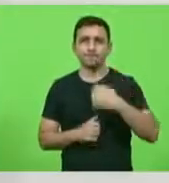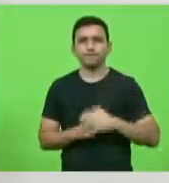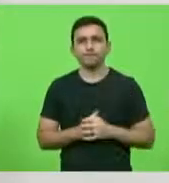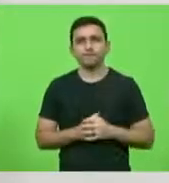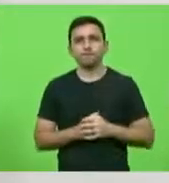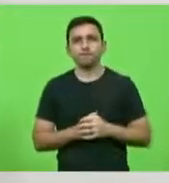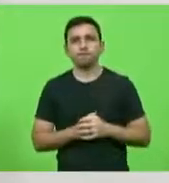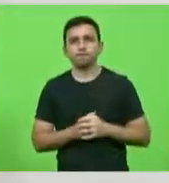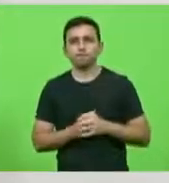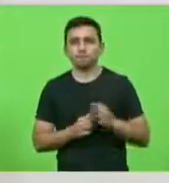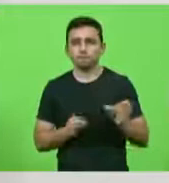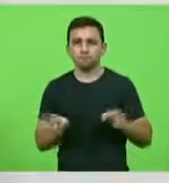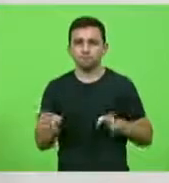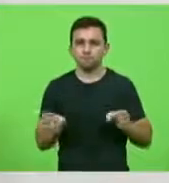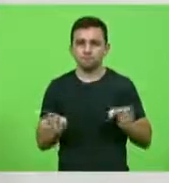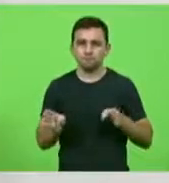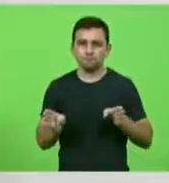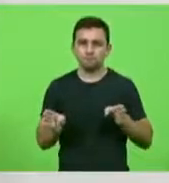durante todo o dia,